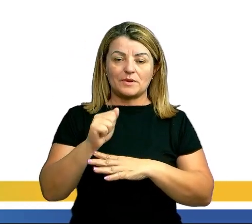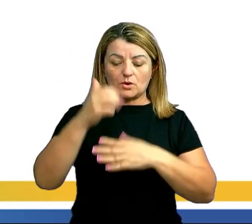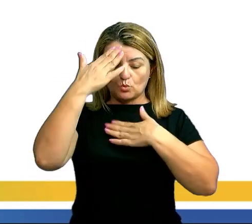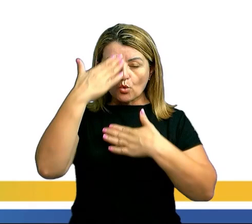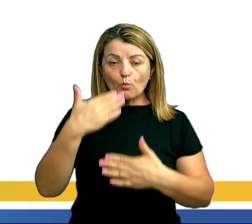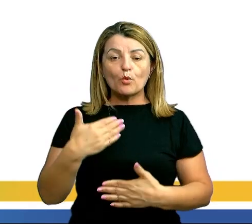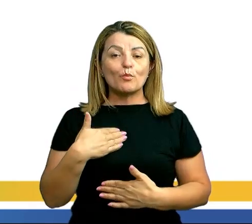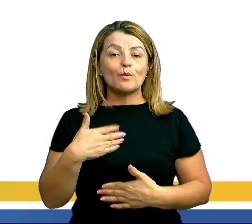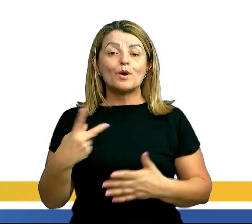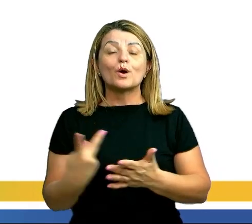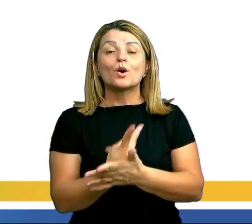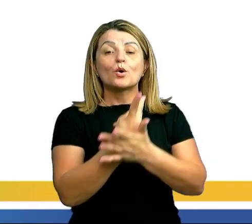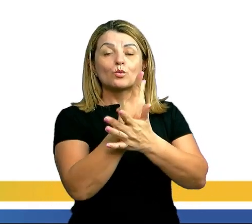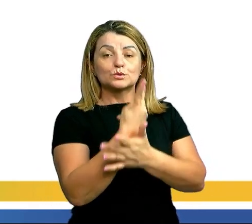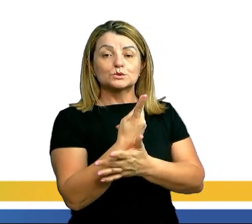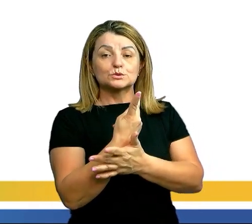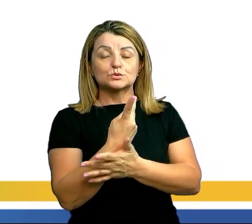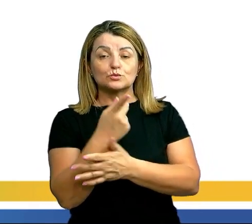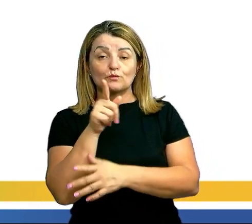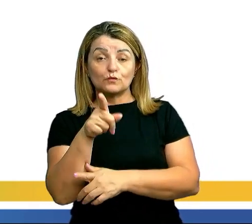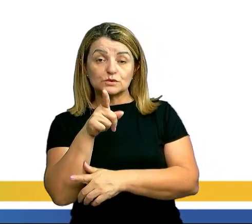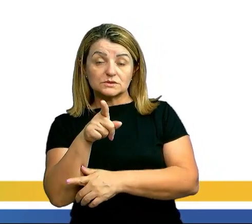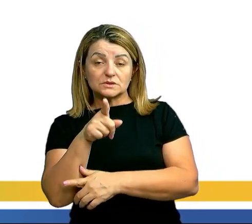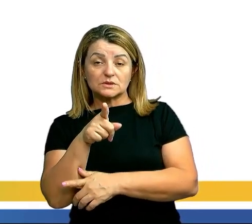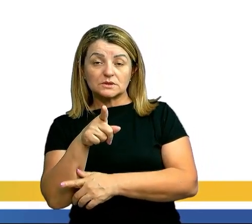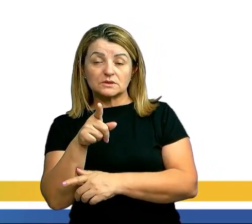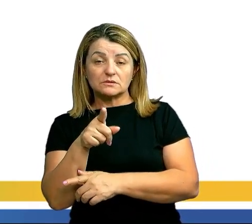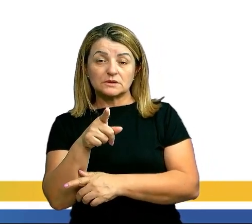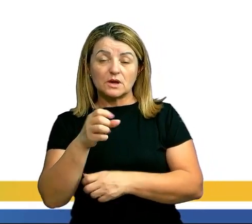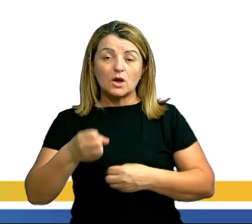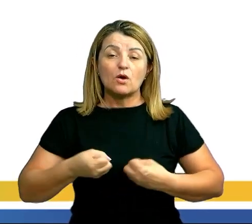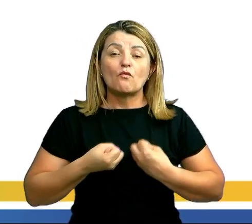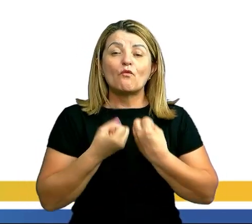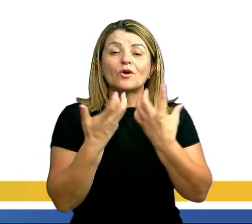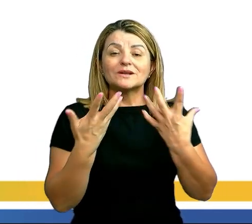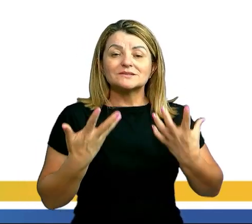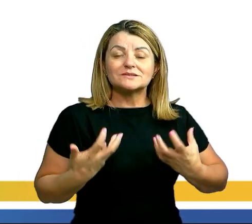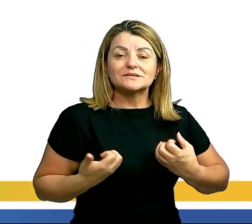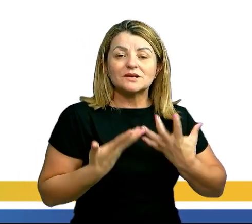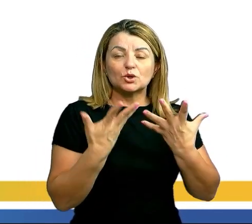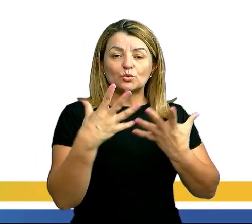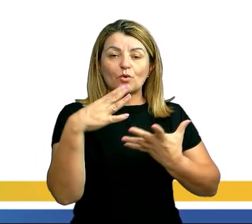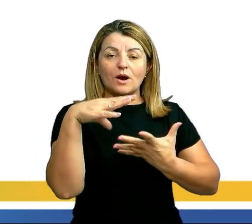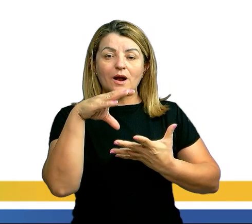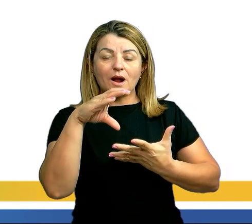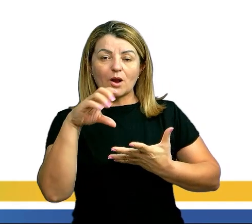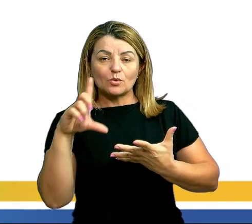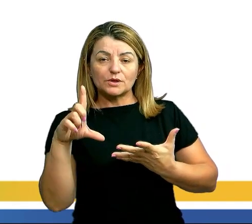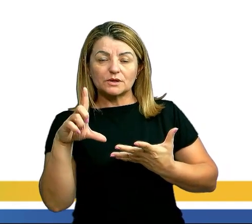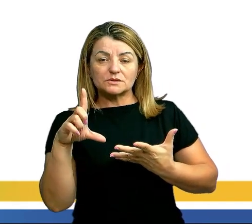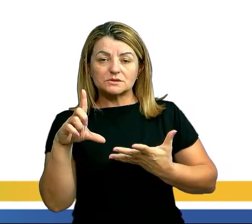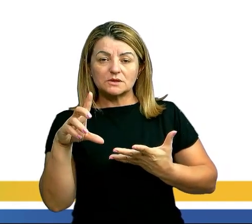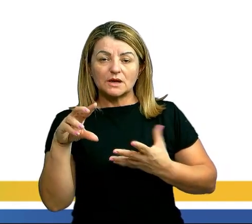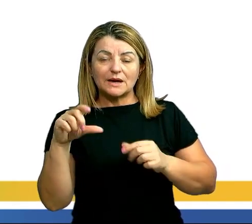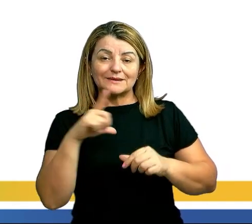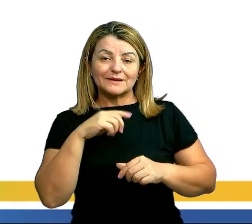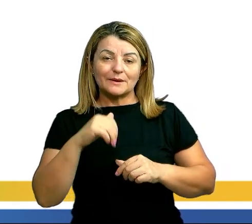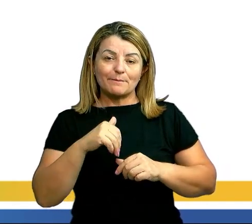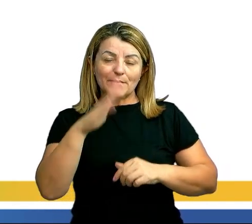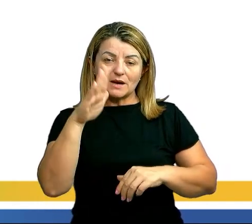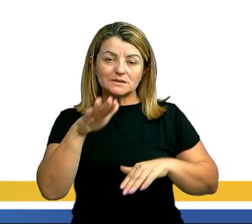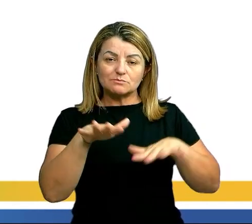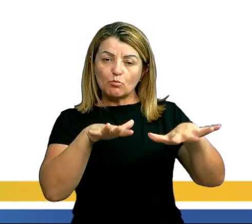isso acontece quando você está fornecendo calorias de forma a trazer mais trabalho.